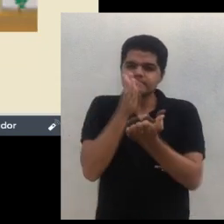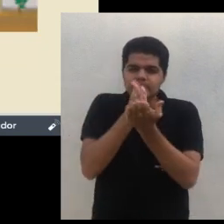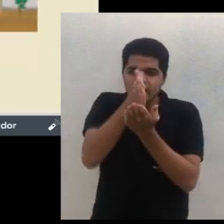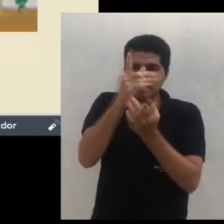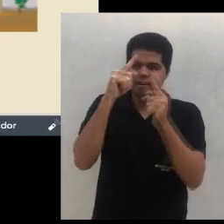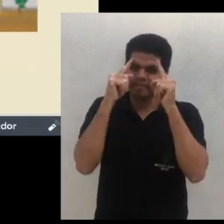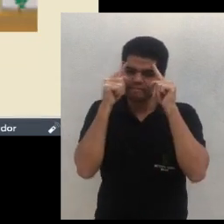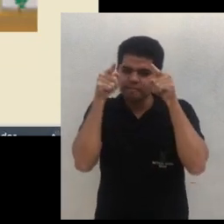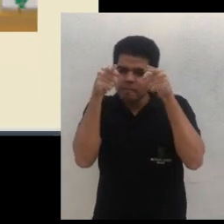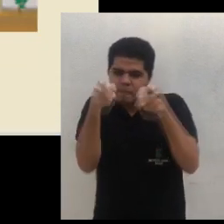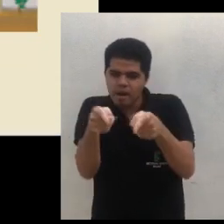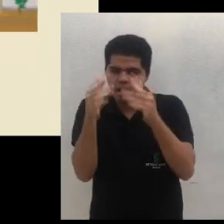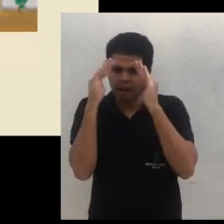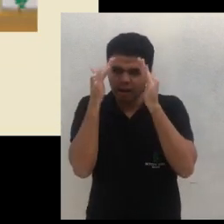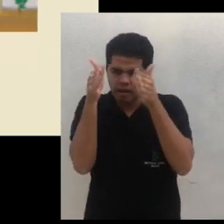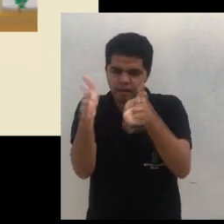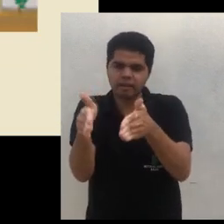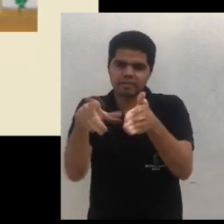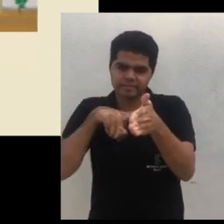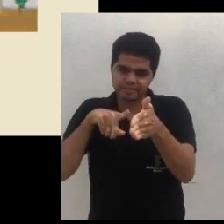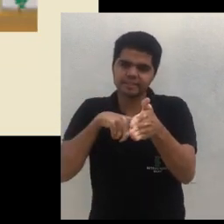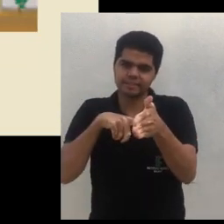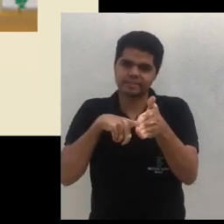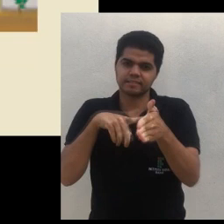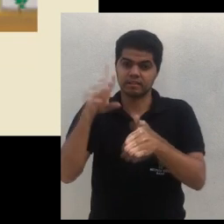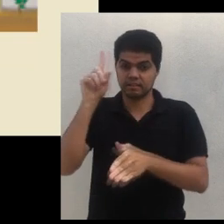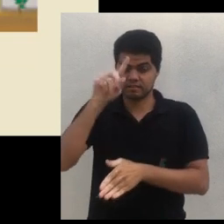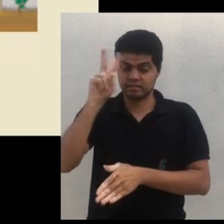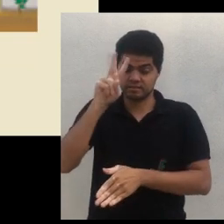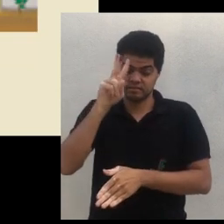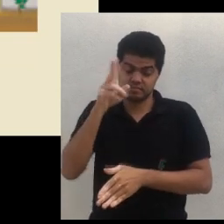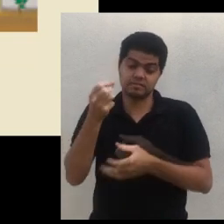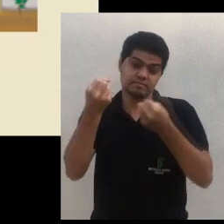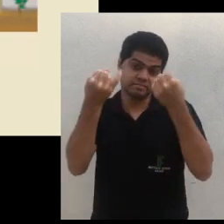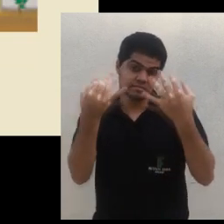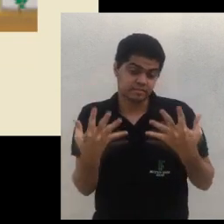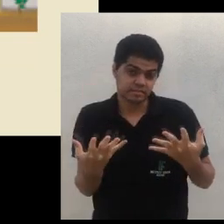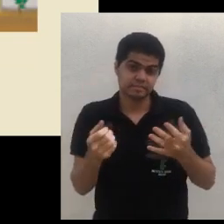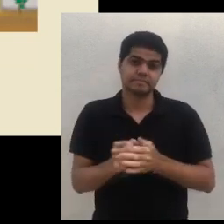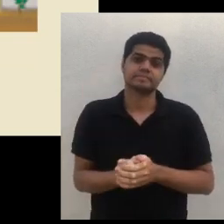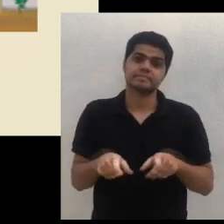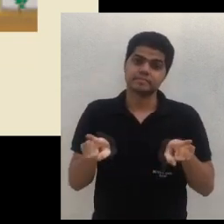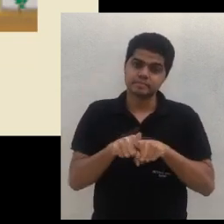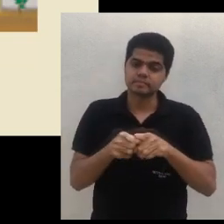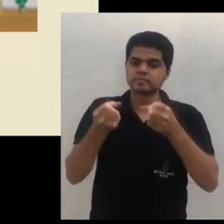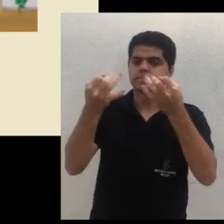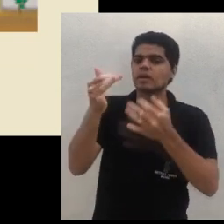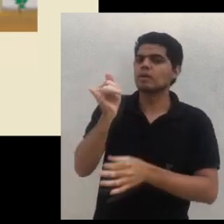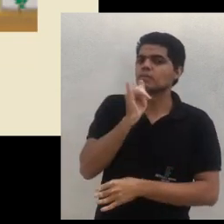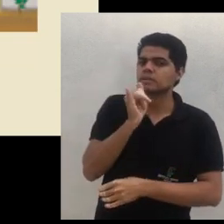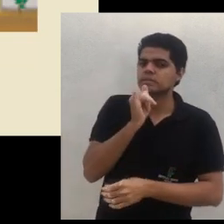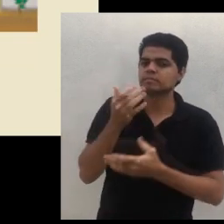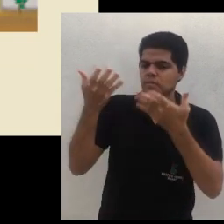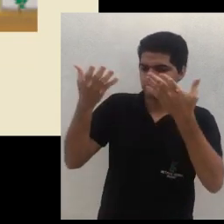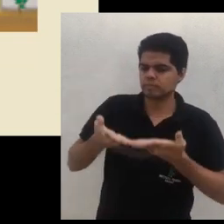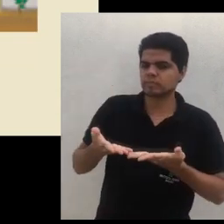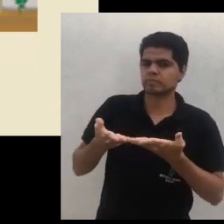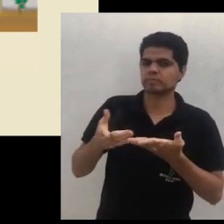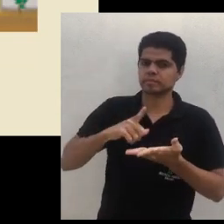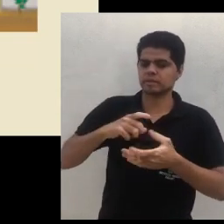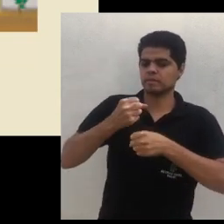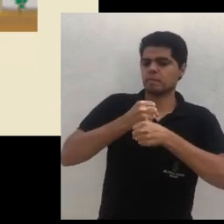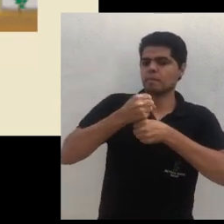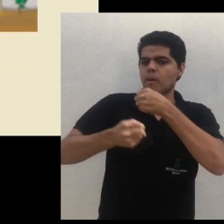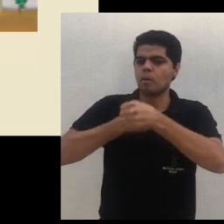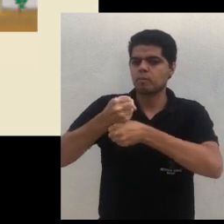que eu estava falando de você ter uma faixa para cultivo anual. e você que faz cultivos anuais você vai observar que